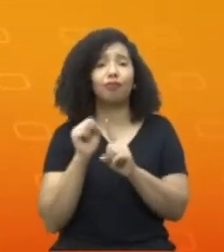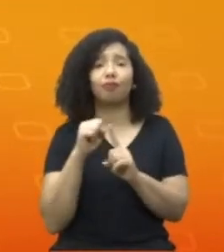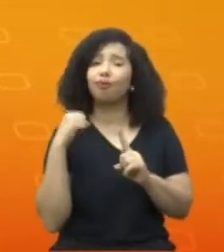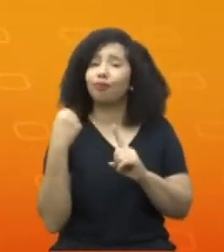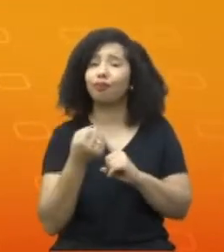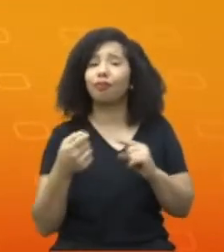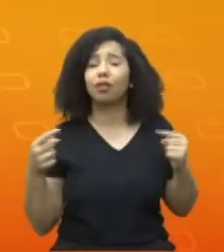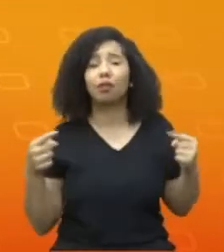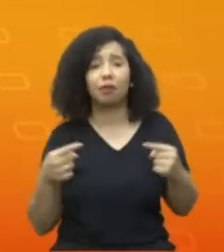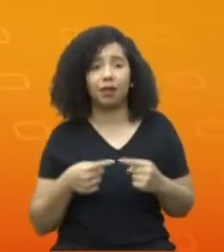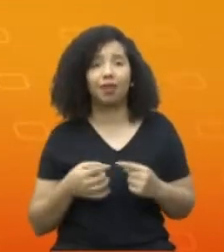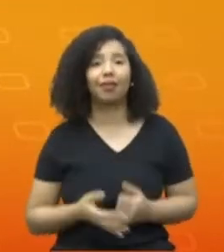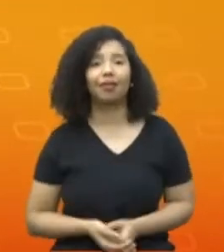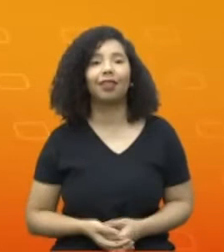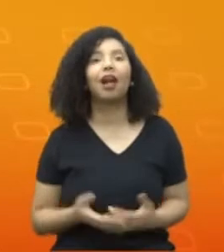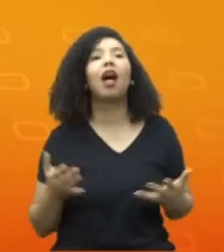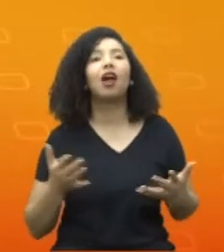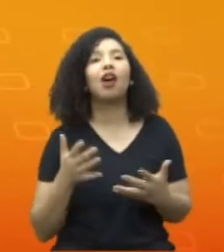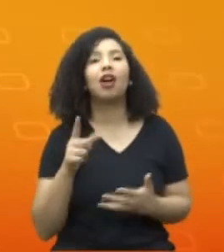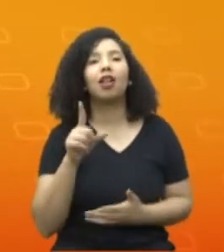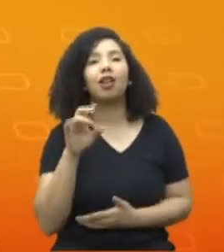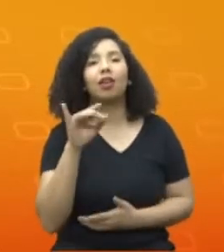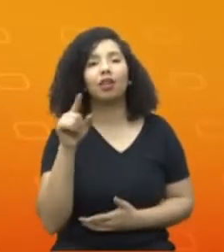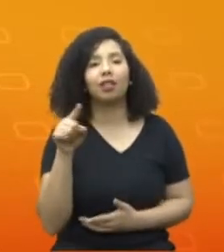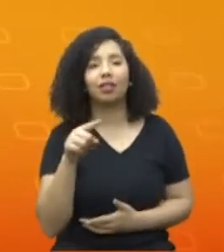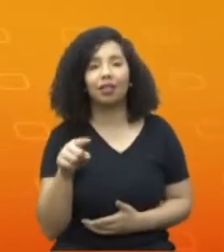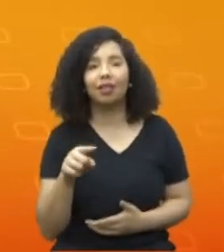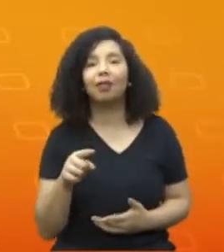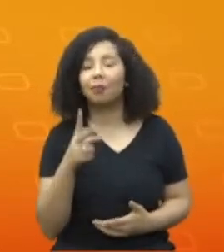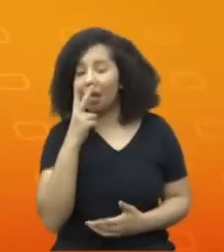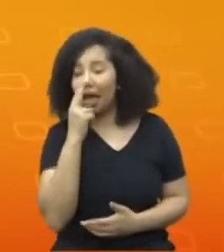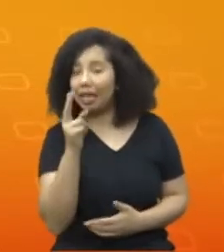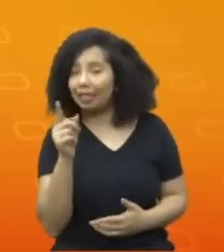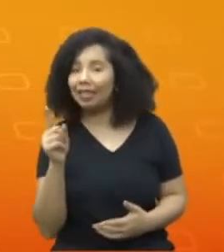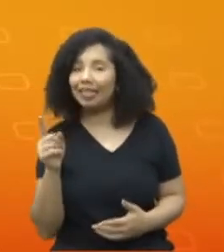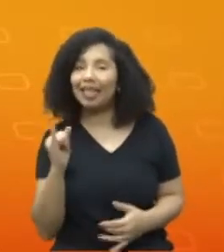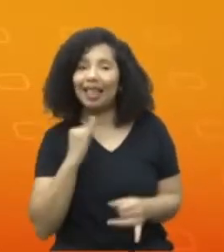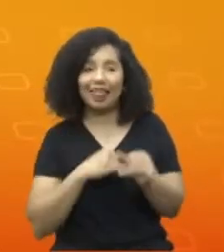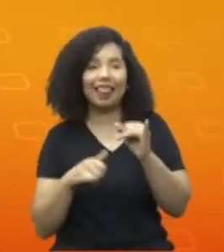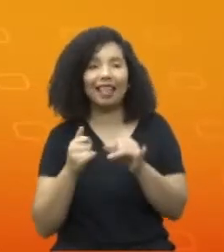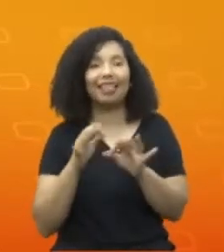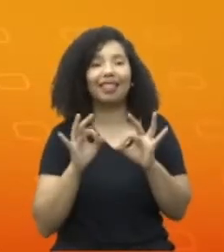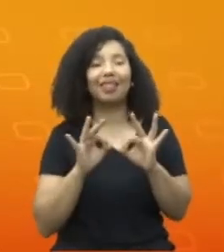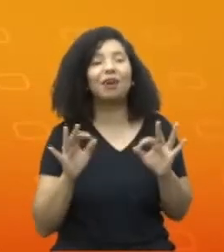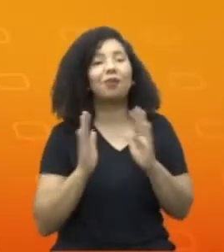e Luiz Cláudio, agora que a conexão parece que está legal, senhor Luiz Cláudio, por favor,